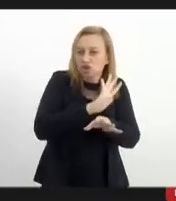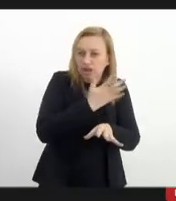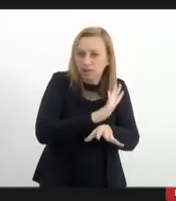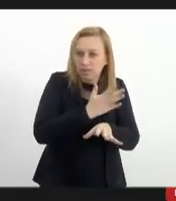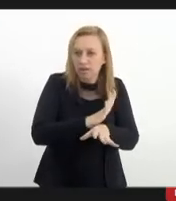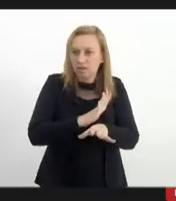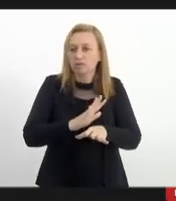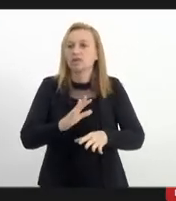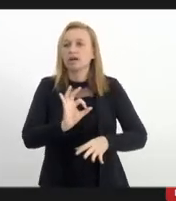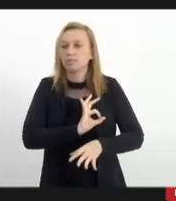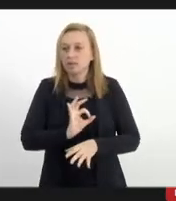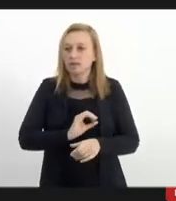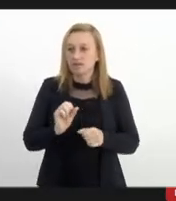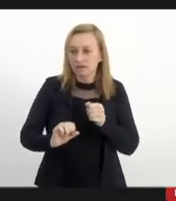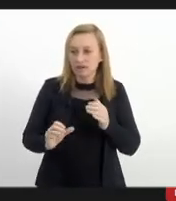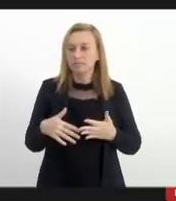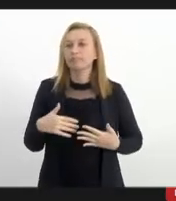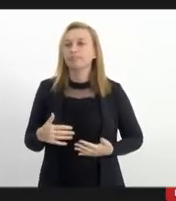são feitos.